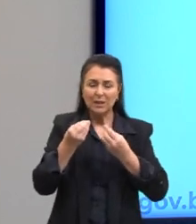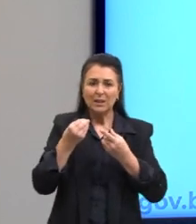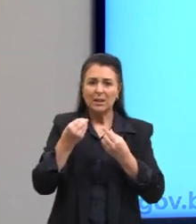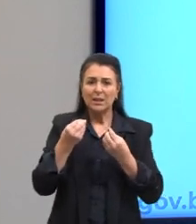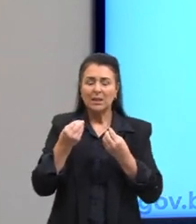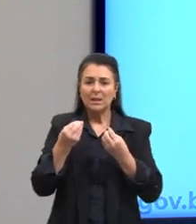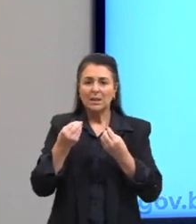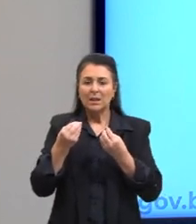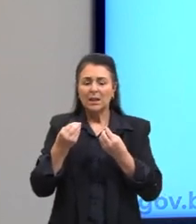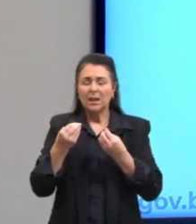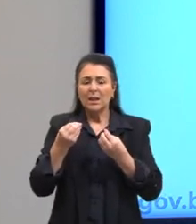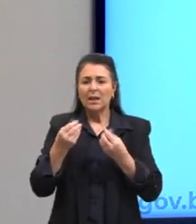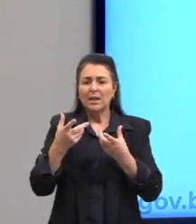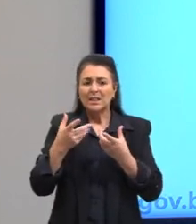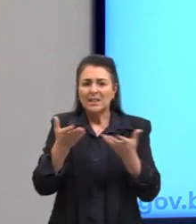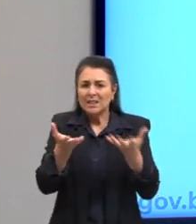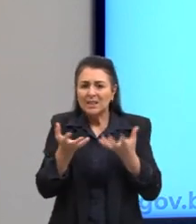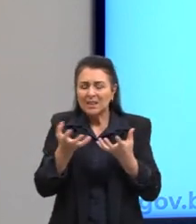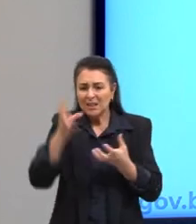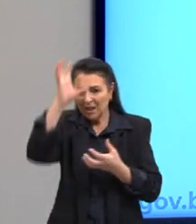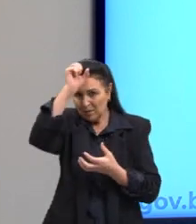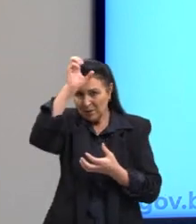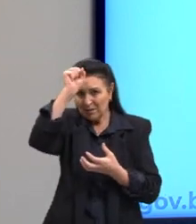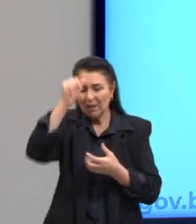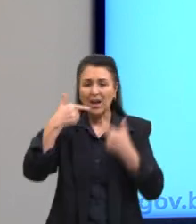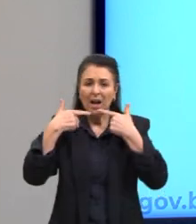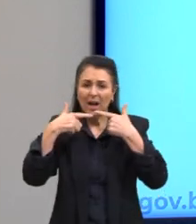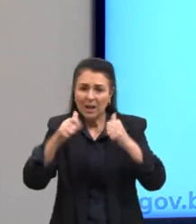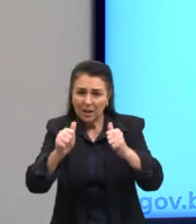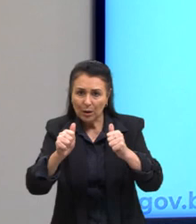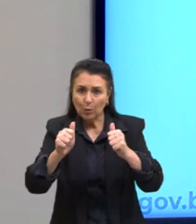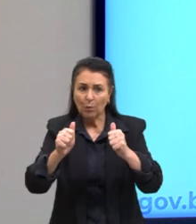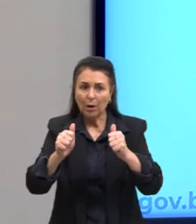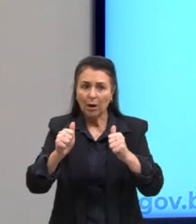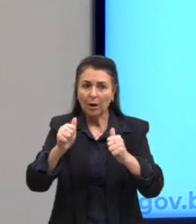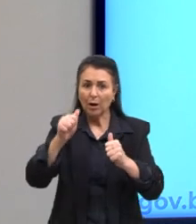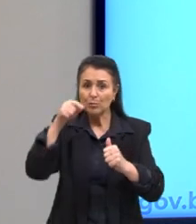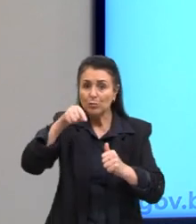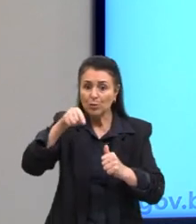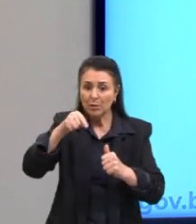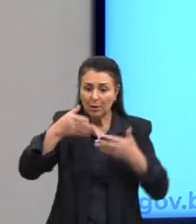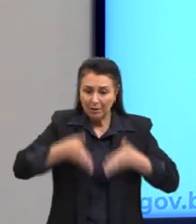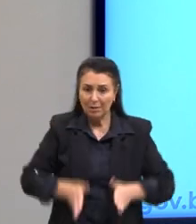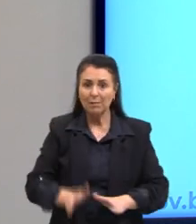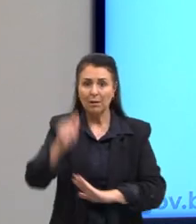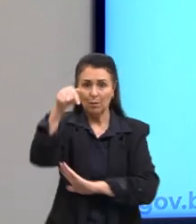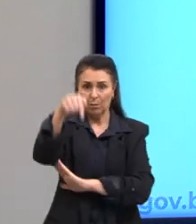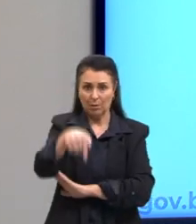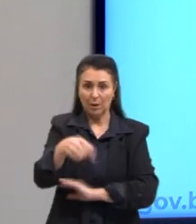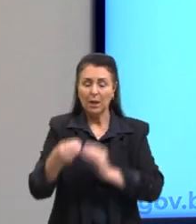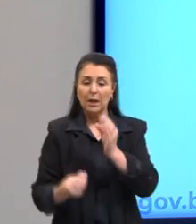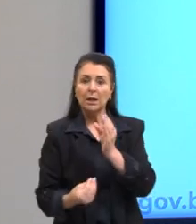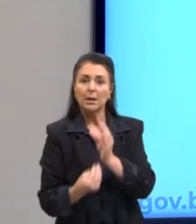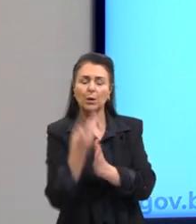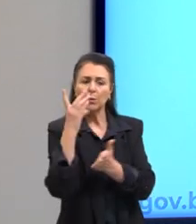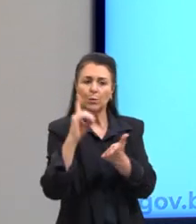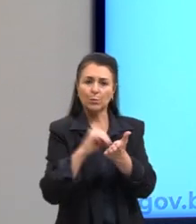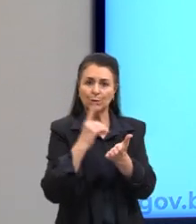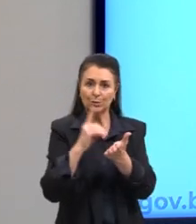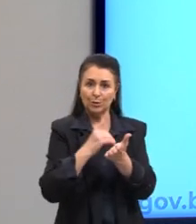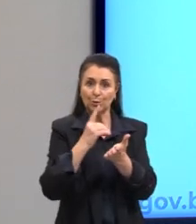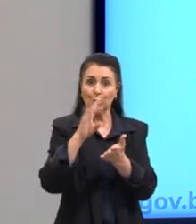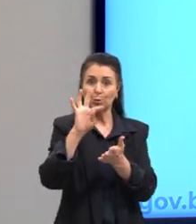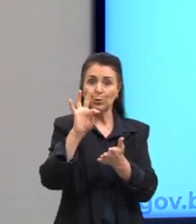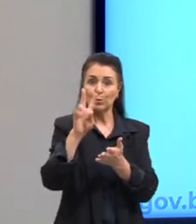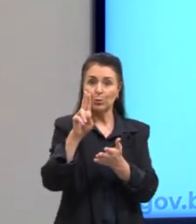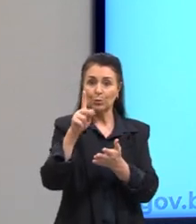preocupou em aprender a língua do nativo. Ele criou um dicionário de Tupi-Guarani.